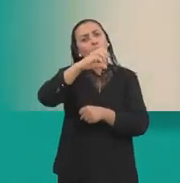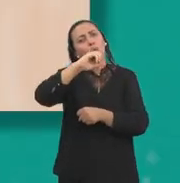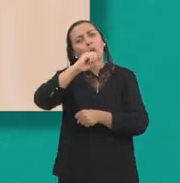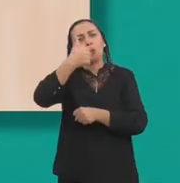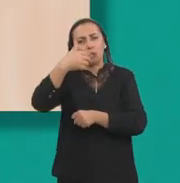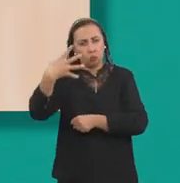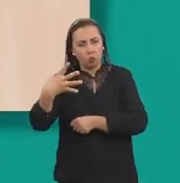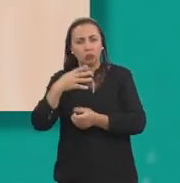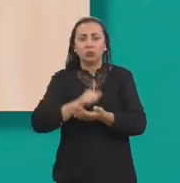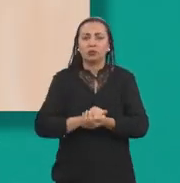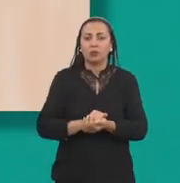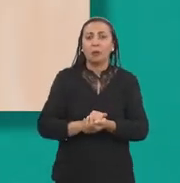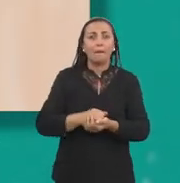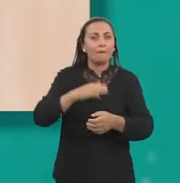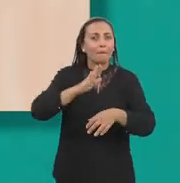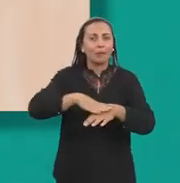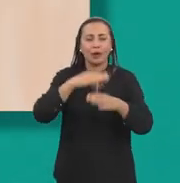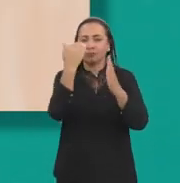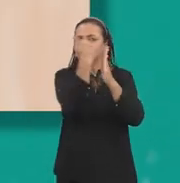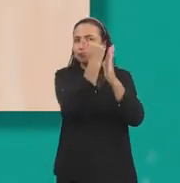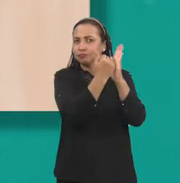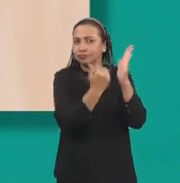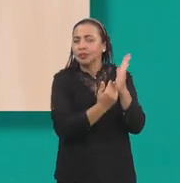Principais sintomas